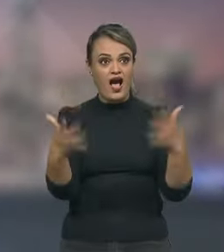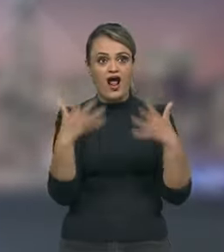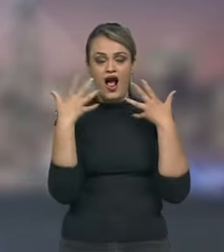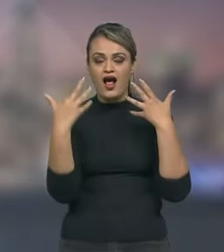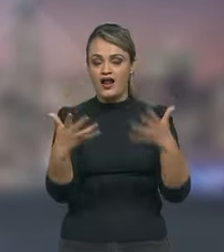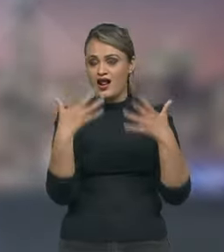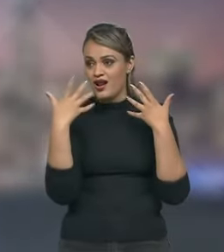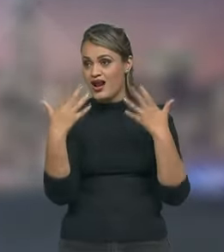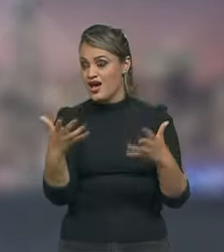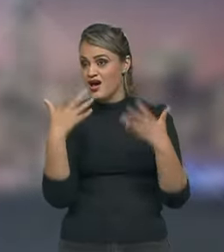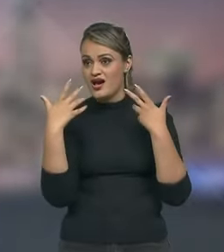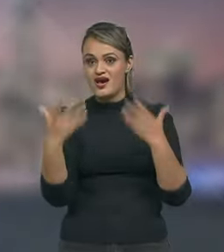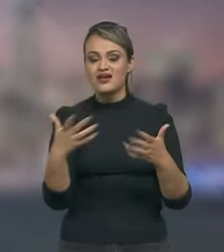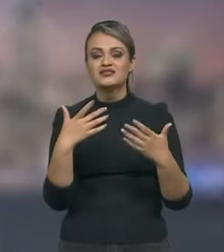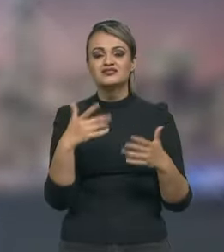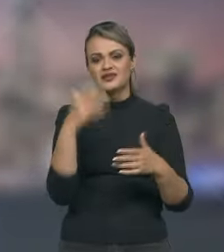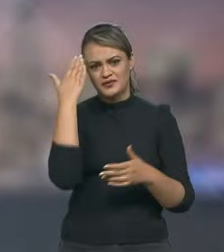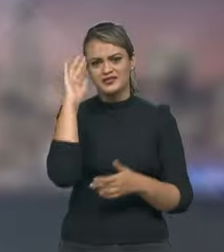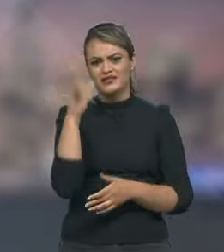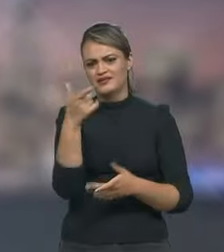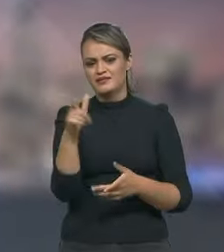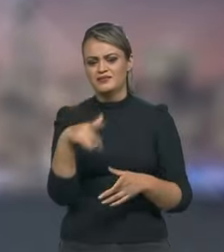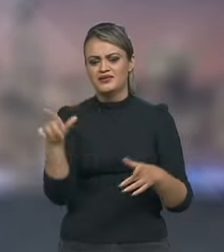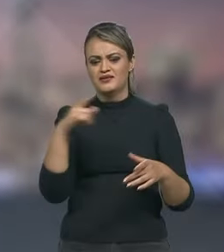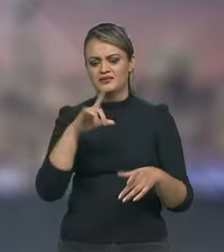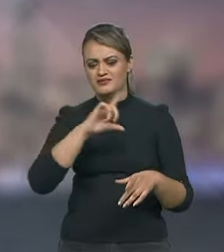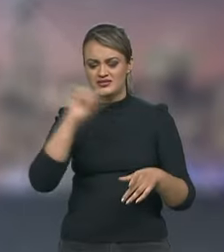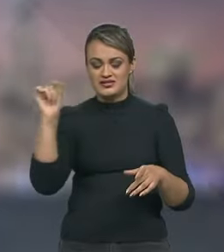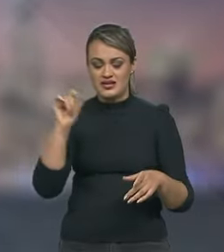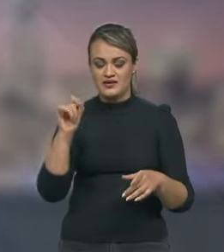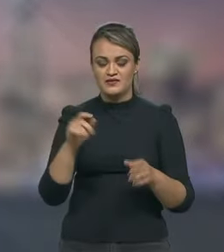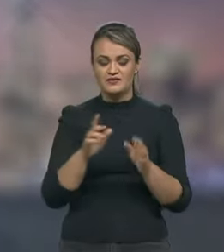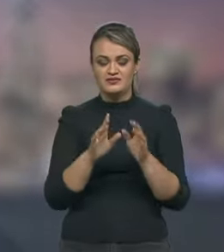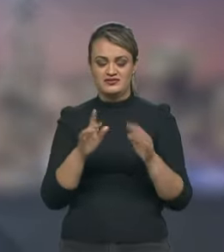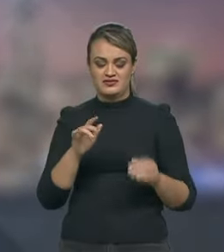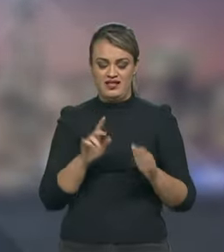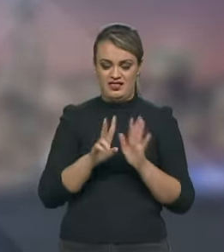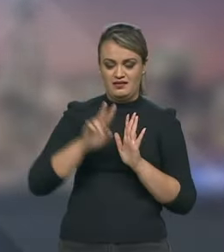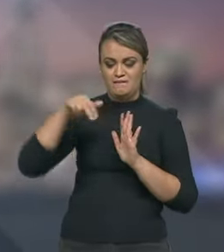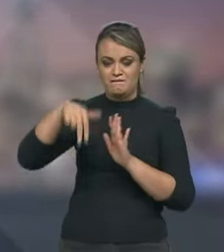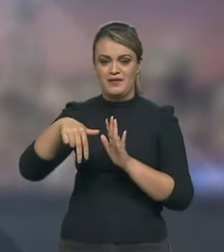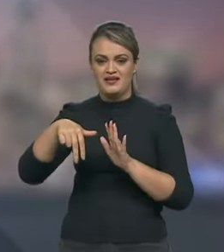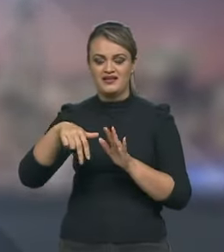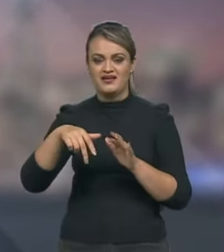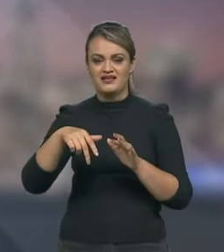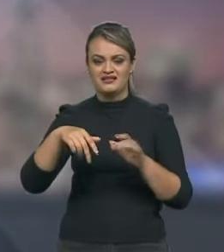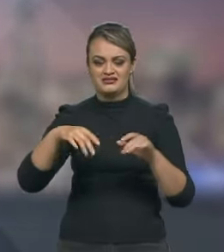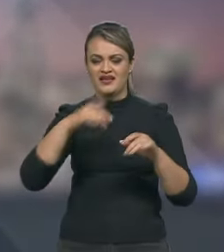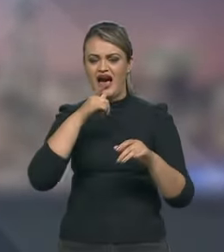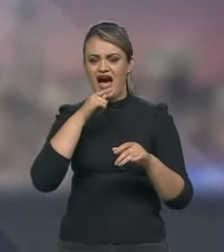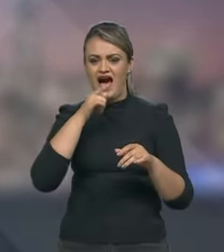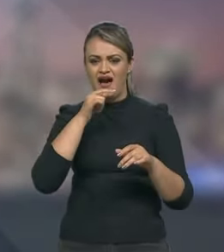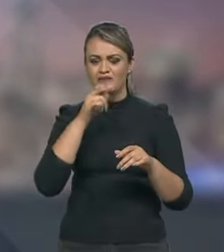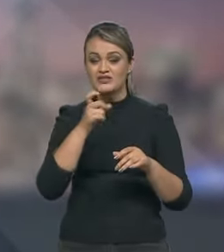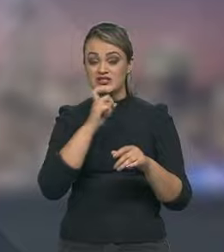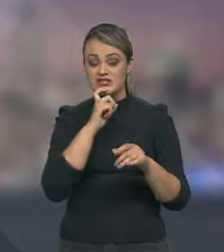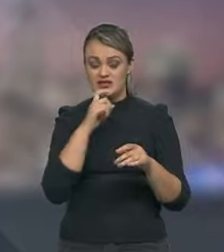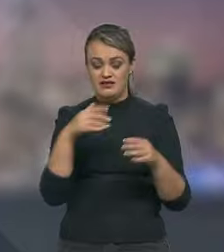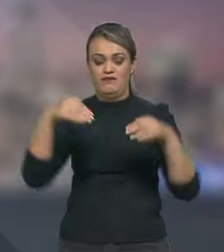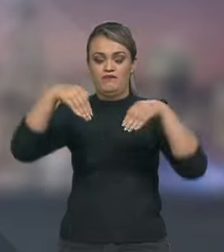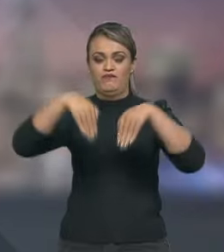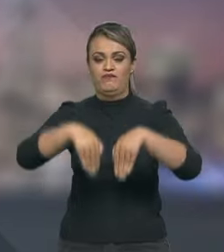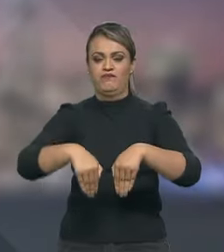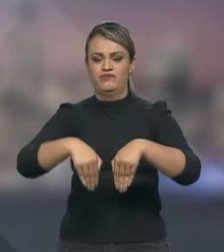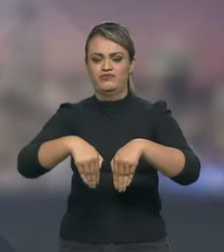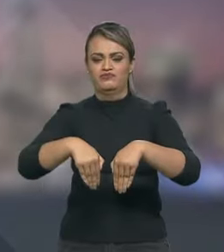incrível pra te falar a verdade, até entendo que quando você saiu você tinha que colocar o pé num balde de gelo porque tava tão calor e eu que